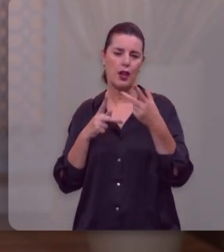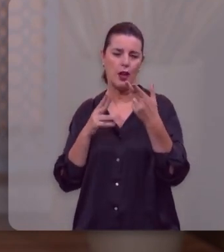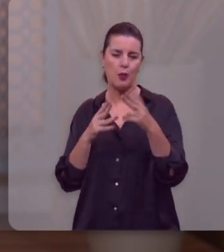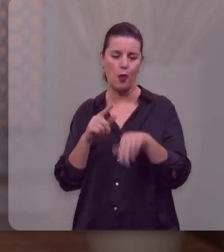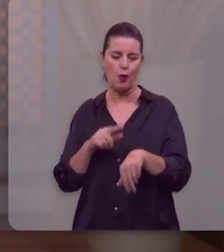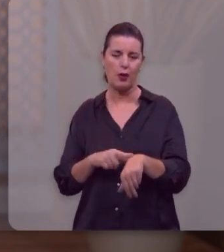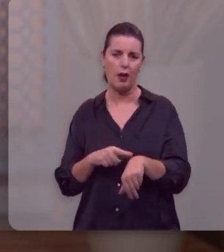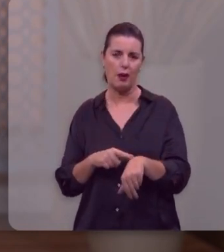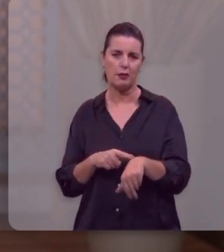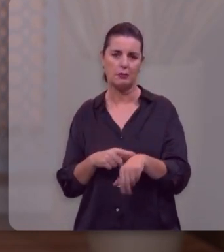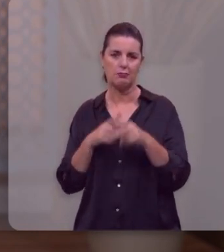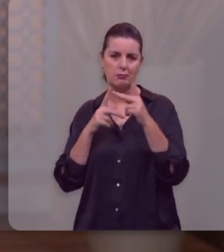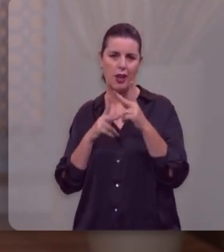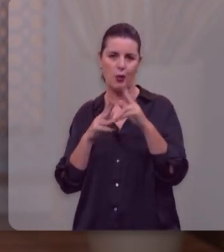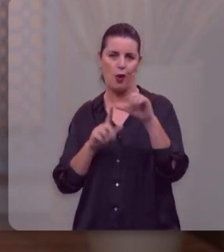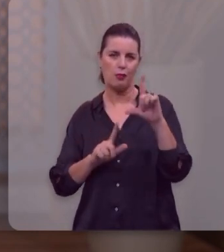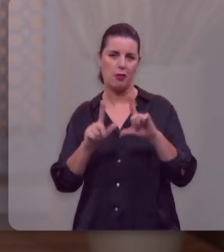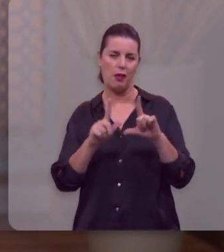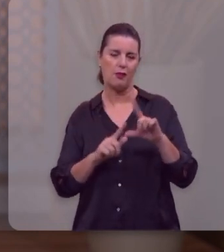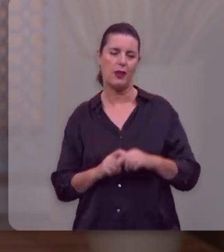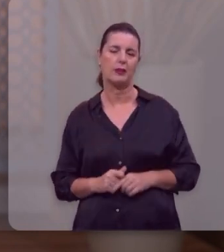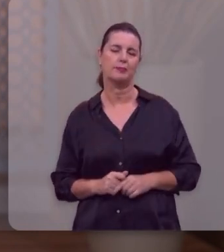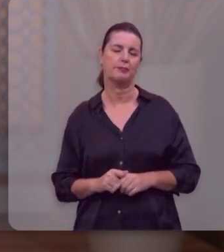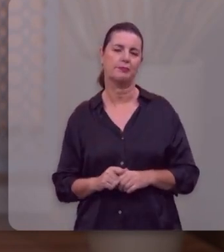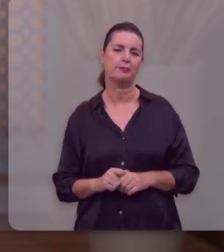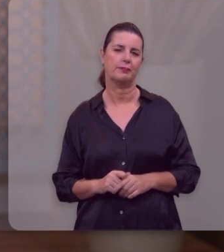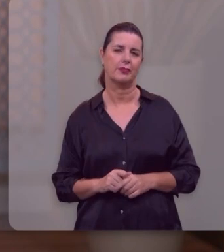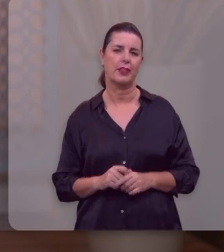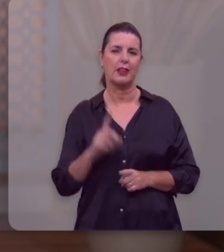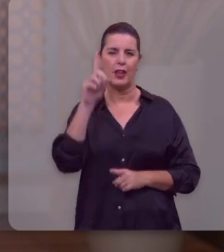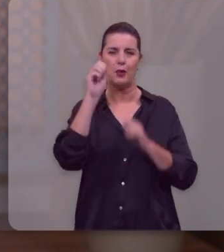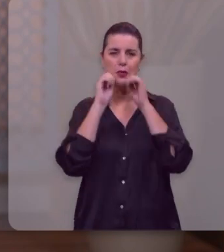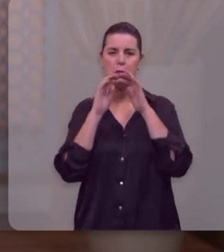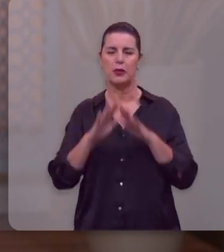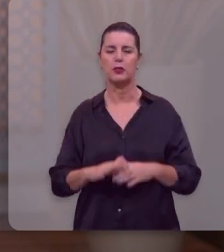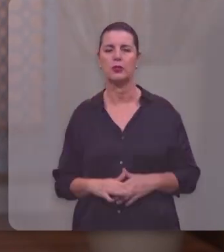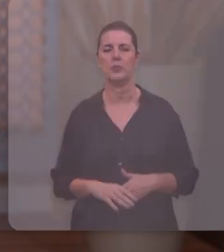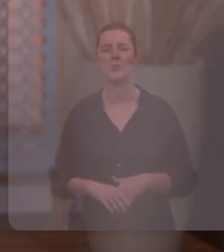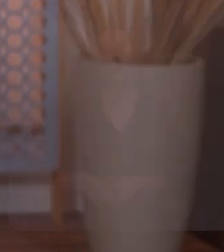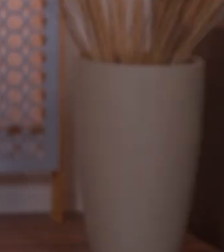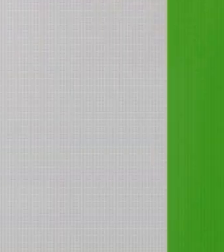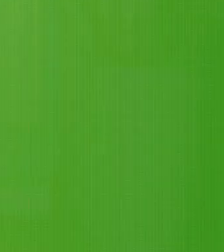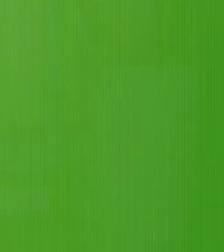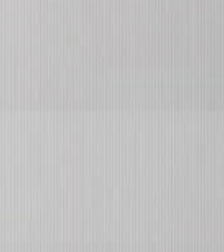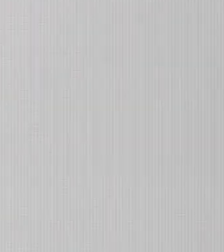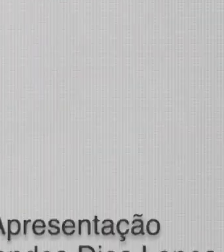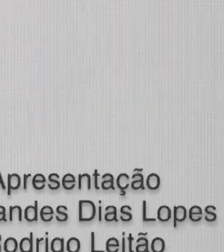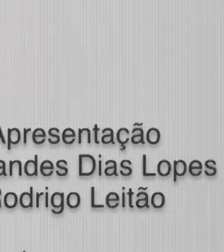volta. neste mesmo horário e neste mesmo canal. Que Deus te abençoe.